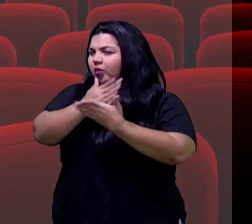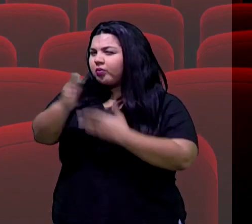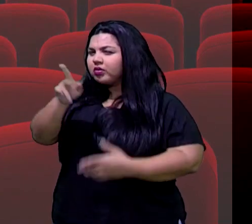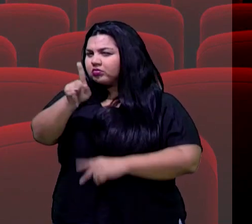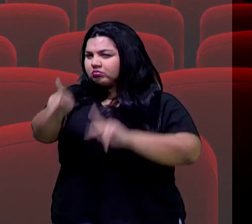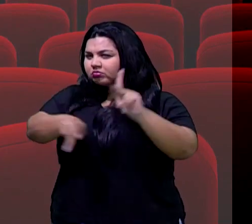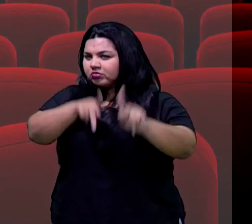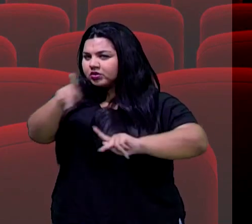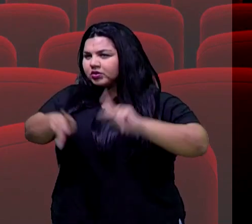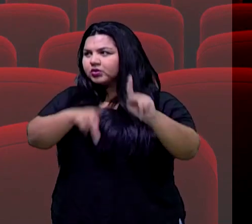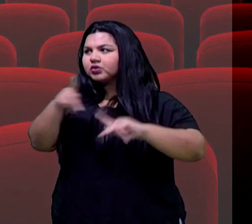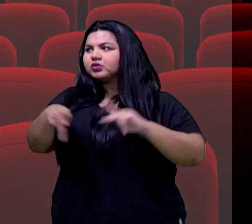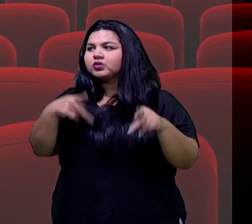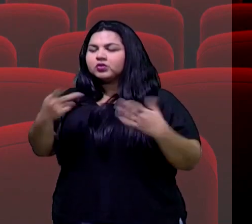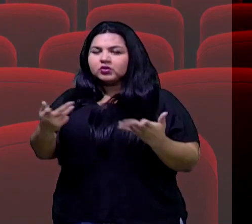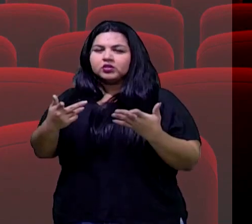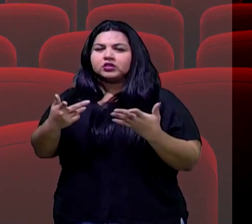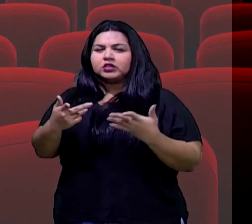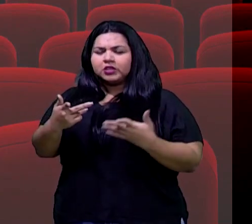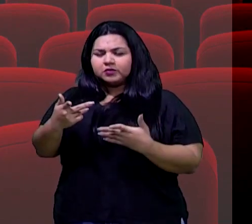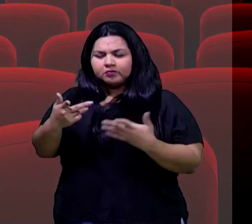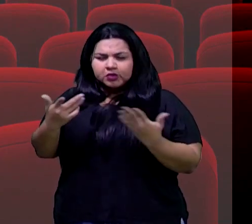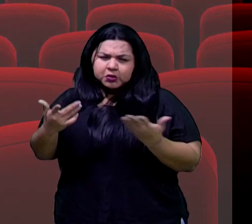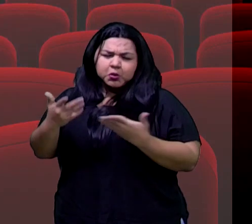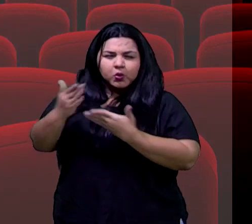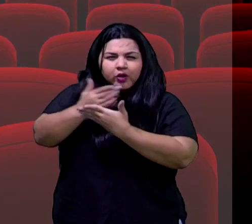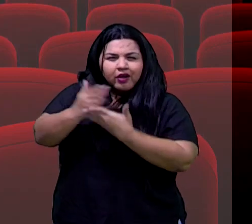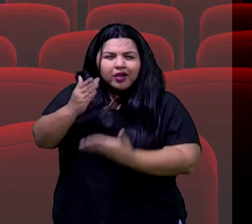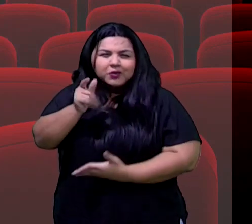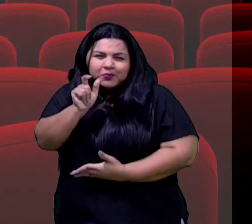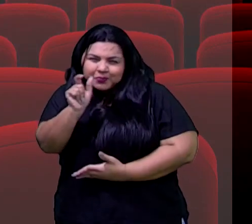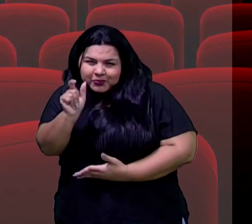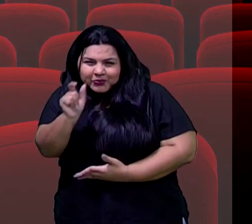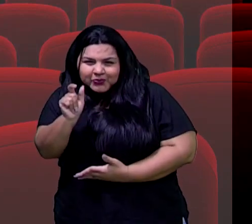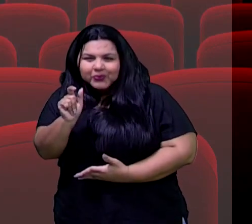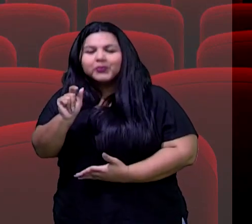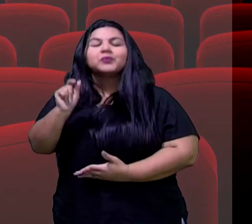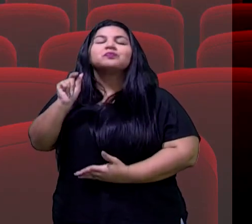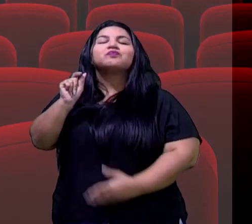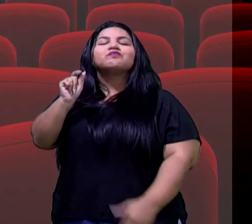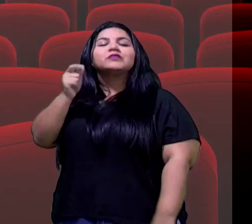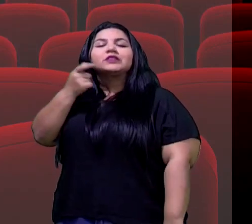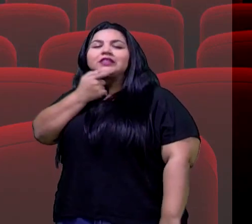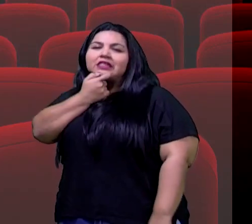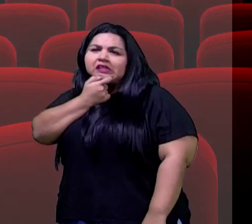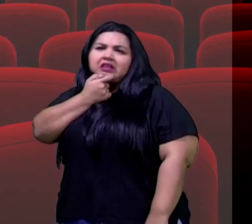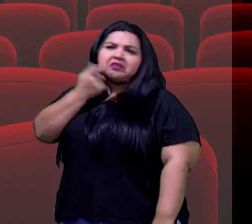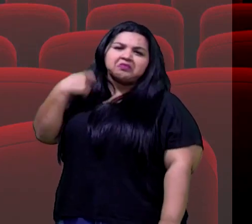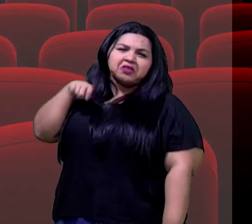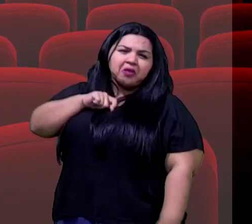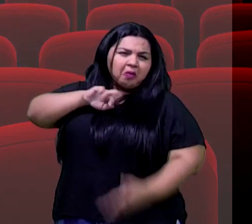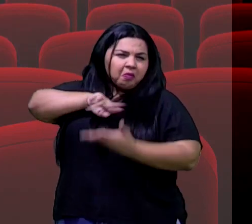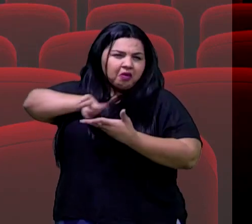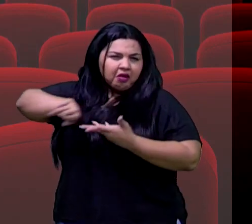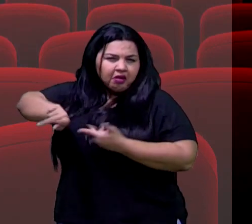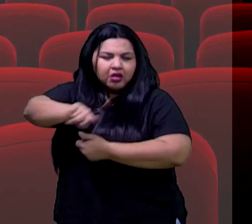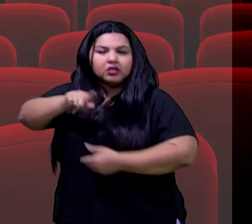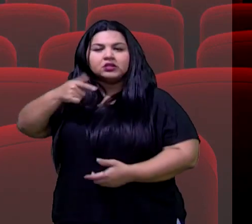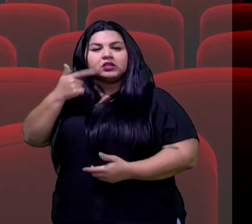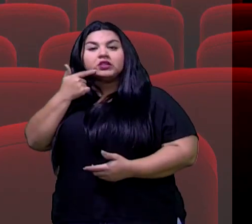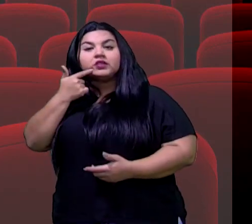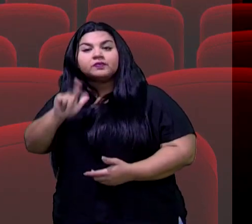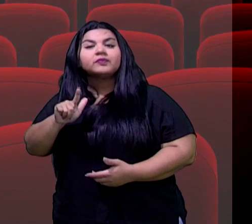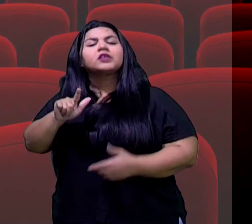depois ali, pessoas que já até falam um pouco um determinado idioma, idioma até preferem tanto ouvir quanto